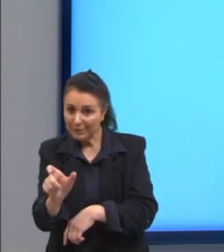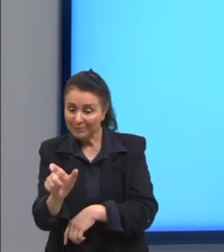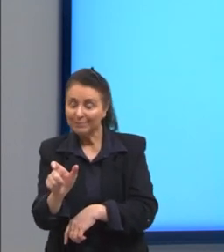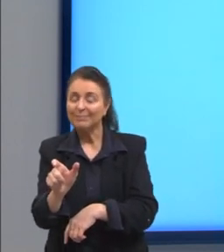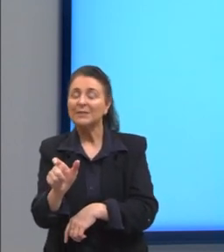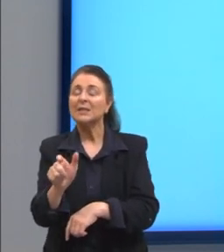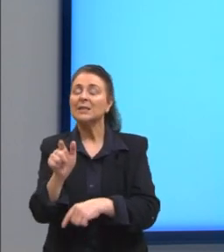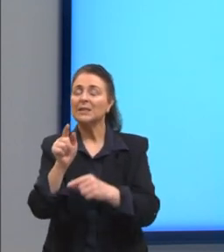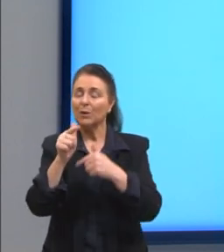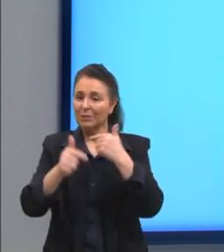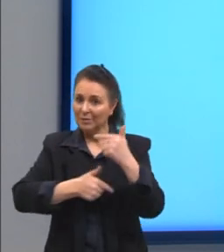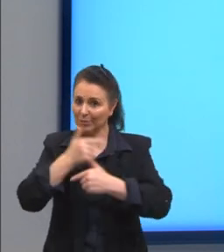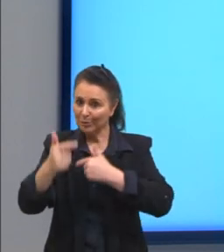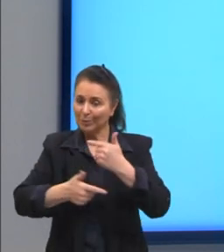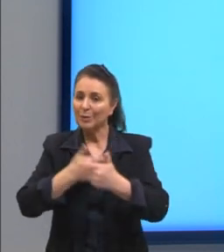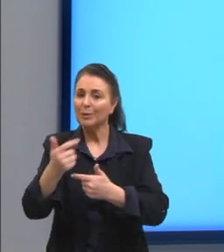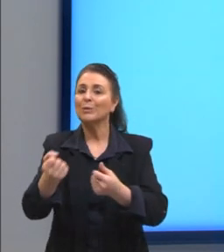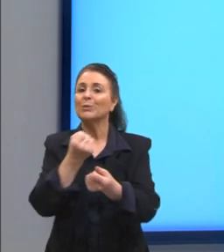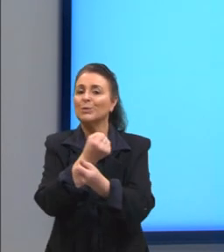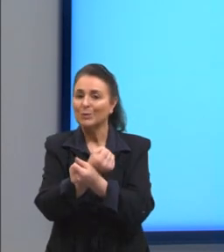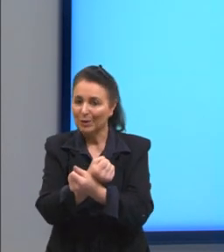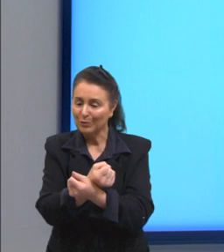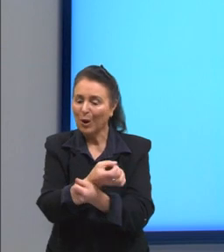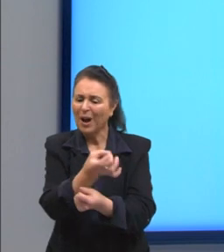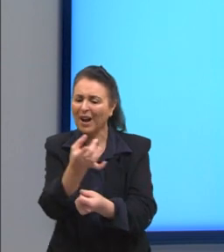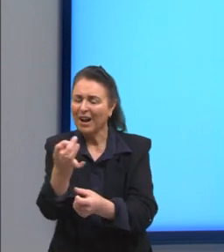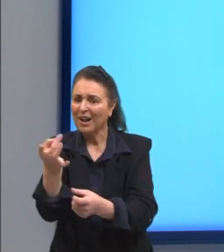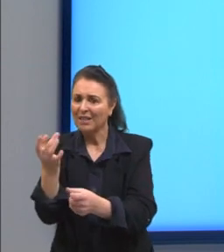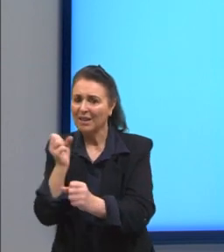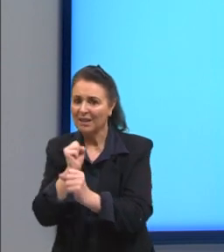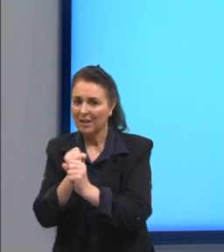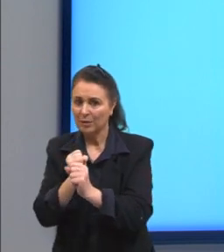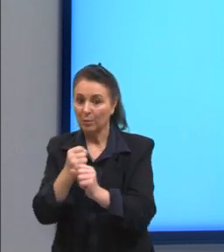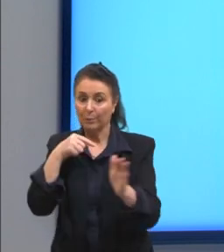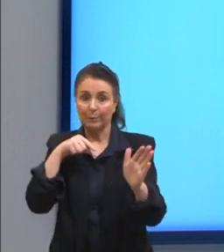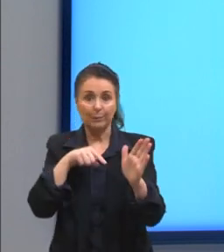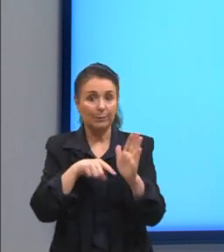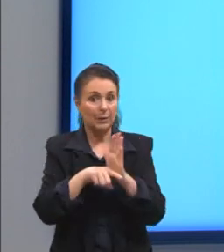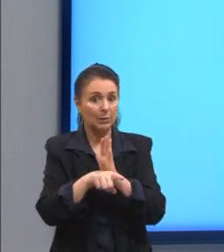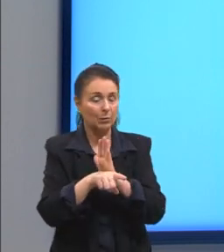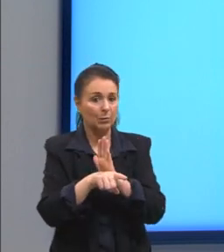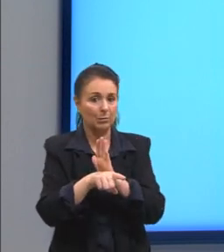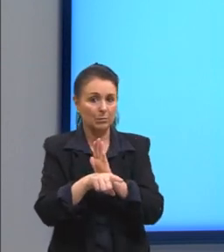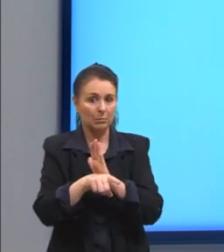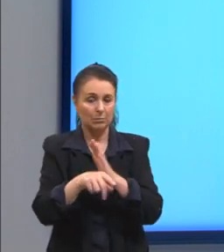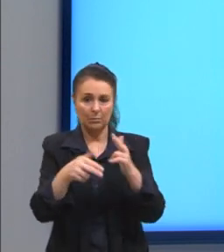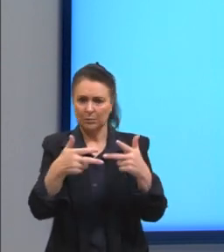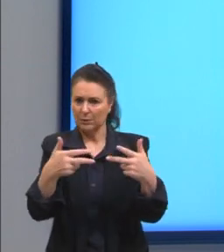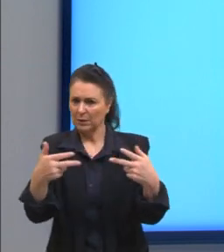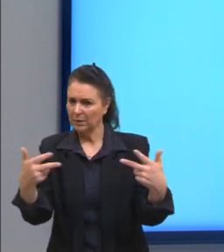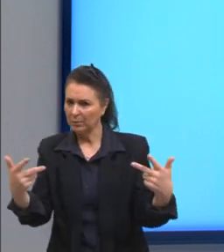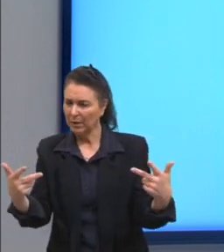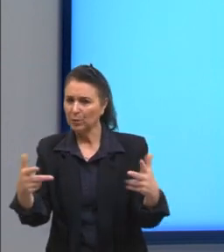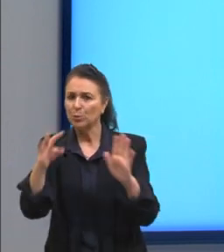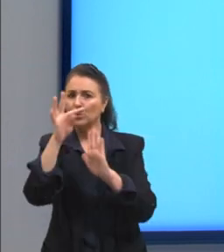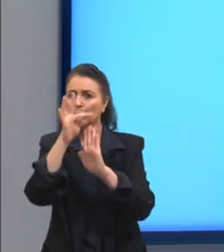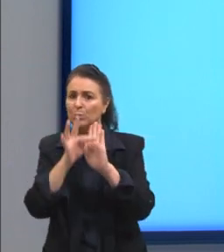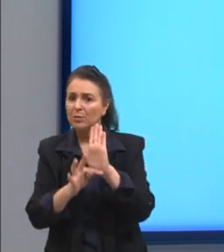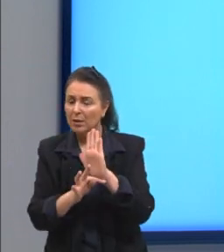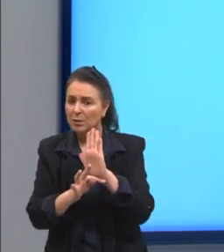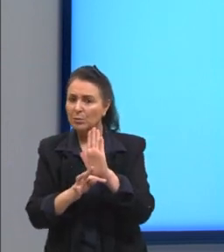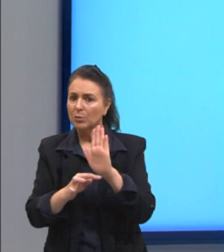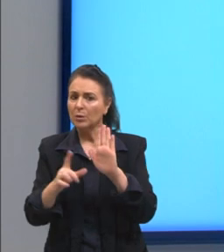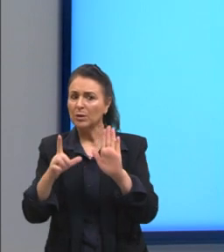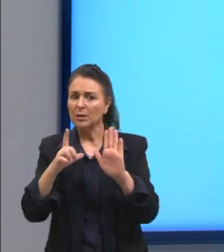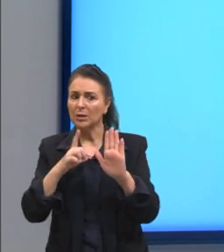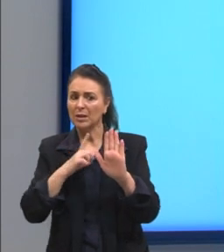escravo a cada ano. O que pede aí a nossa questão? Há elementos no texto que conferem tom de